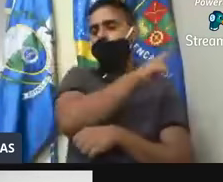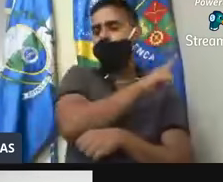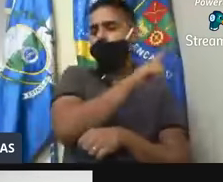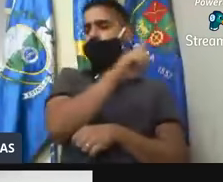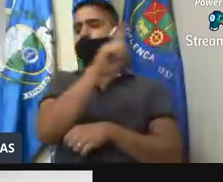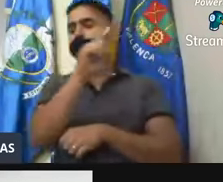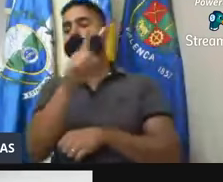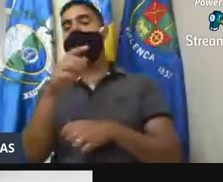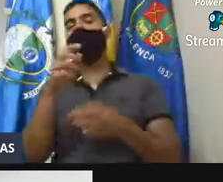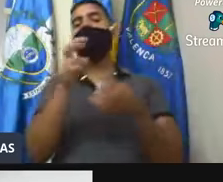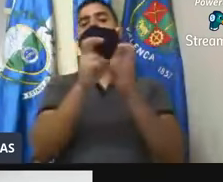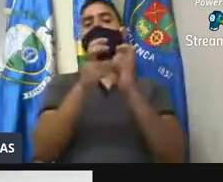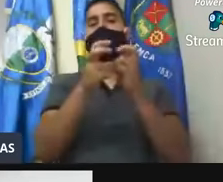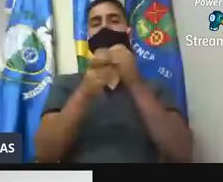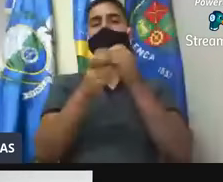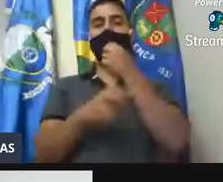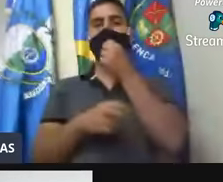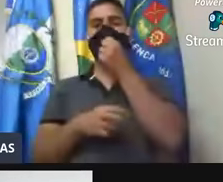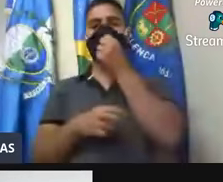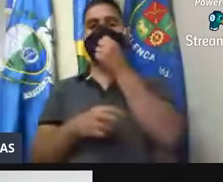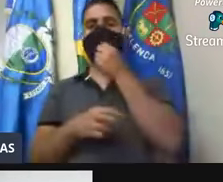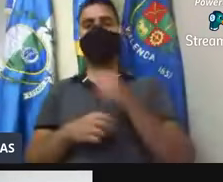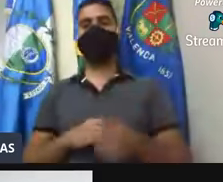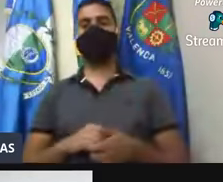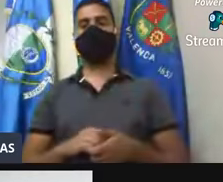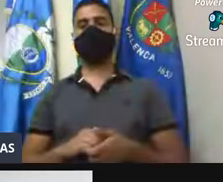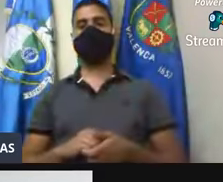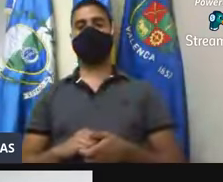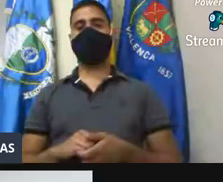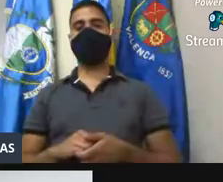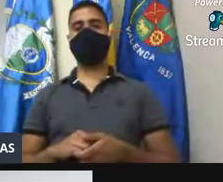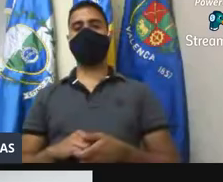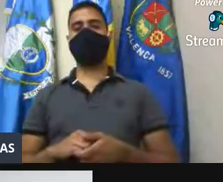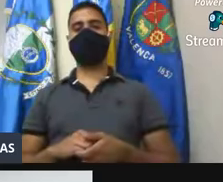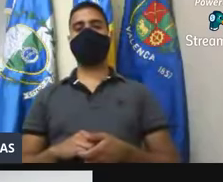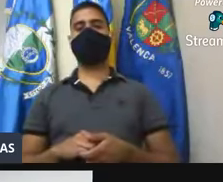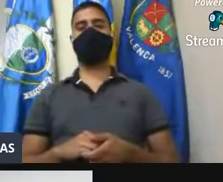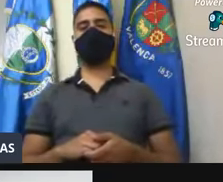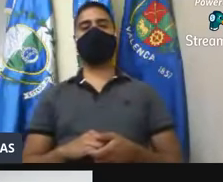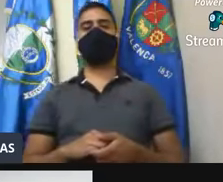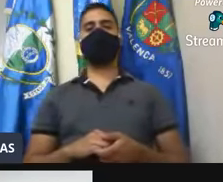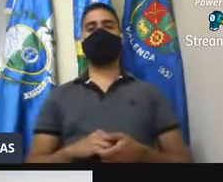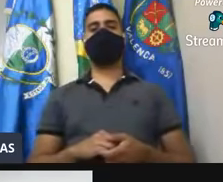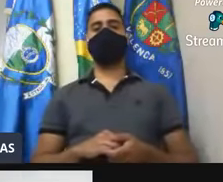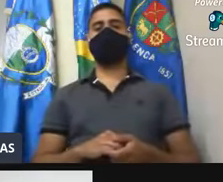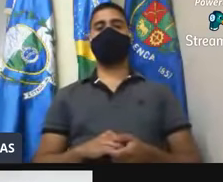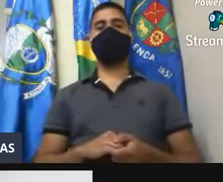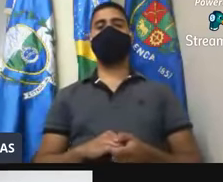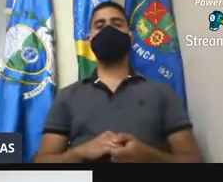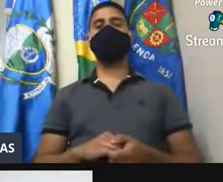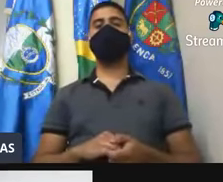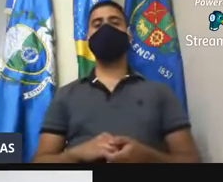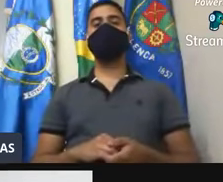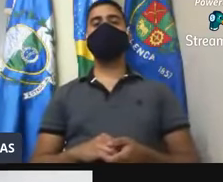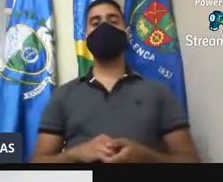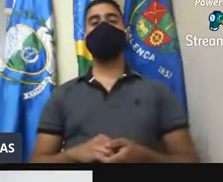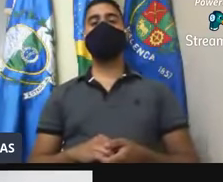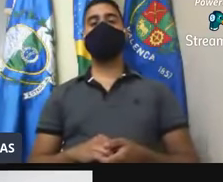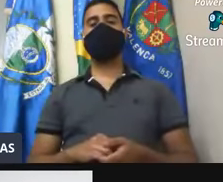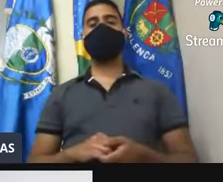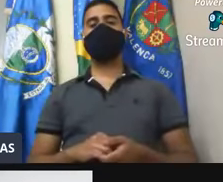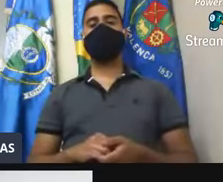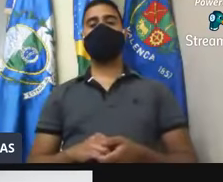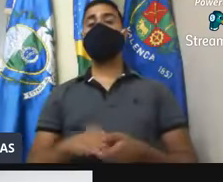Já conseguimos os dormentes, já conseguimos os trilhos, já conseguimos as pedras, base para os vagões já estão lá.